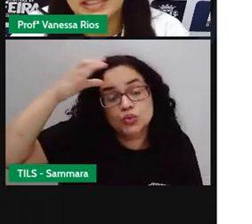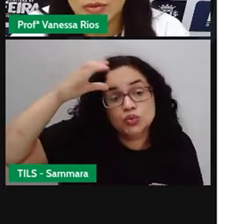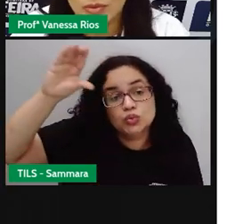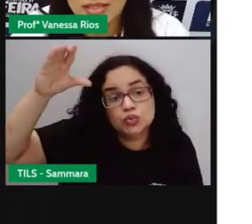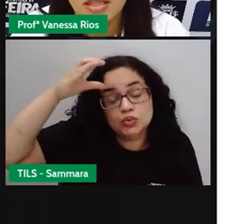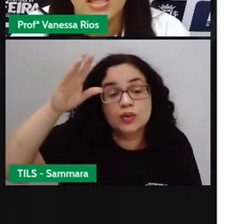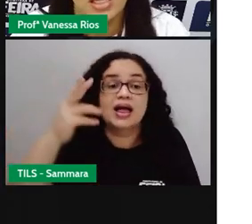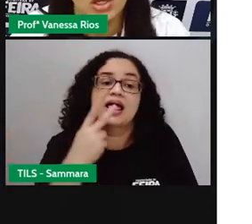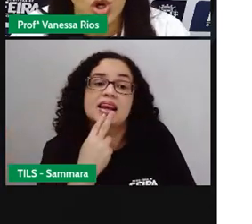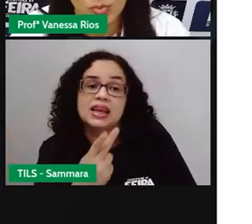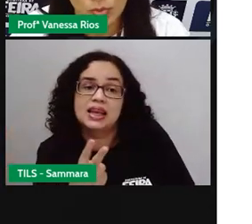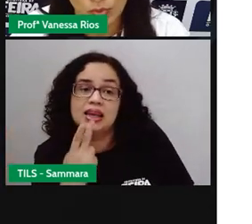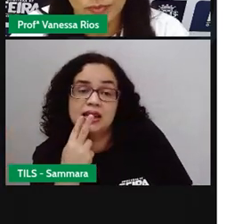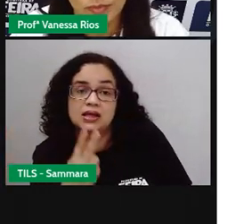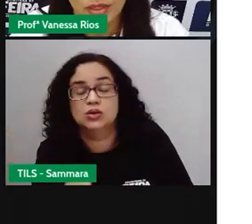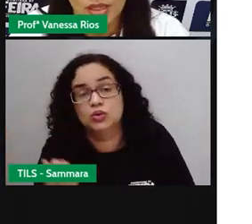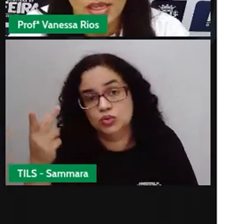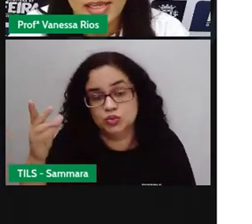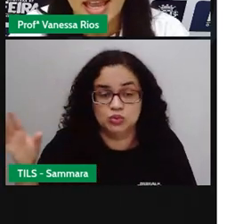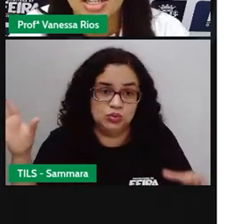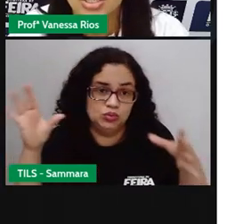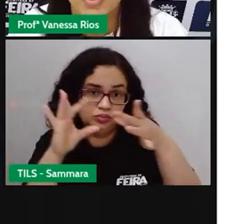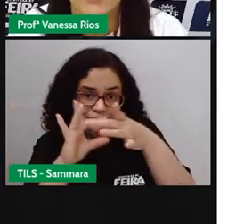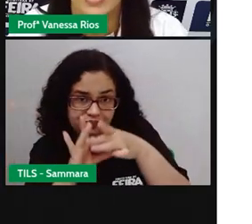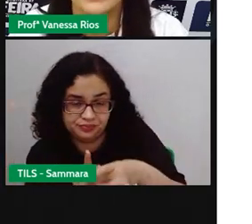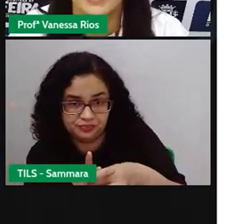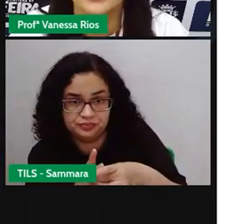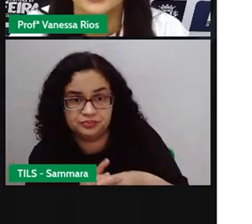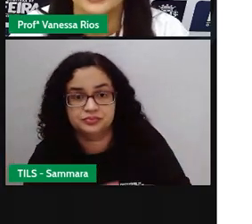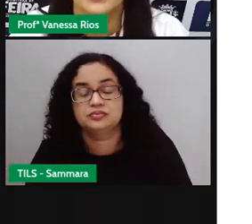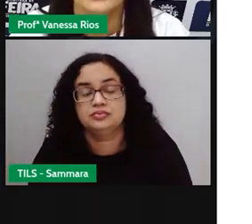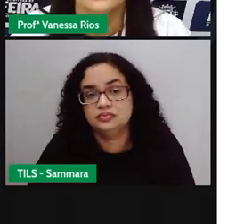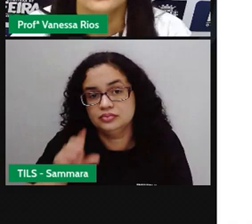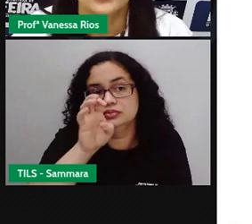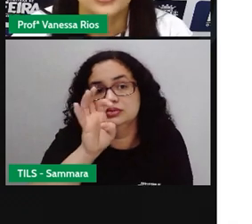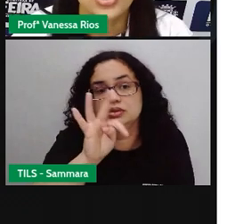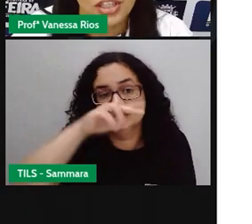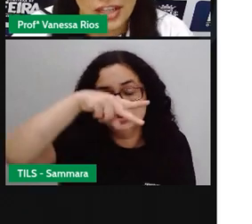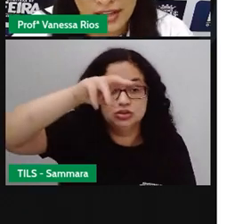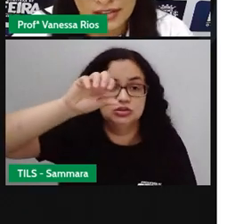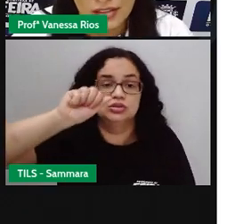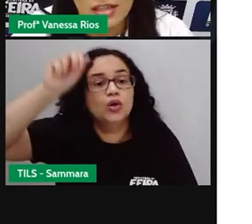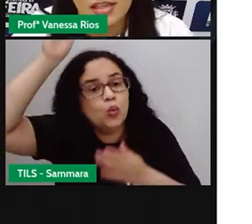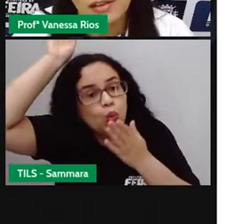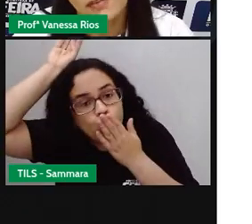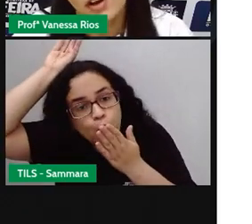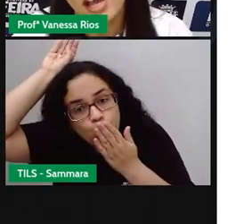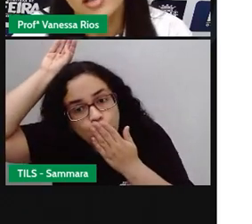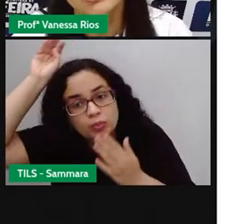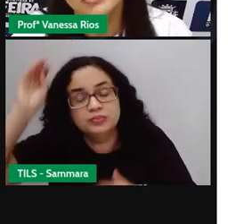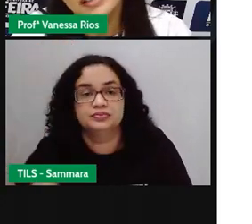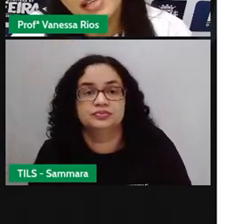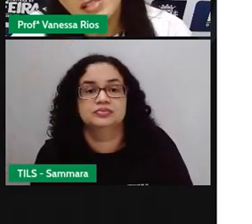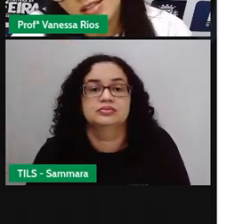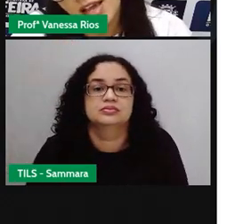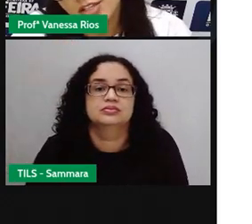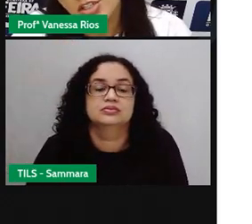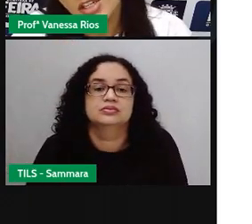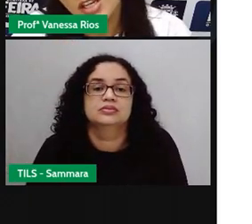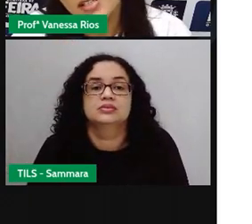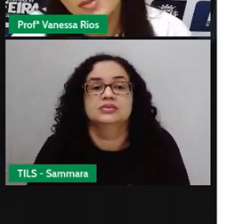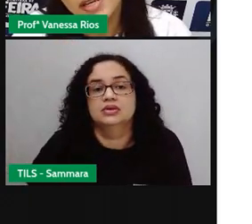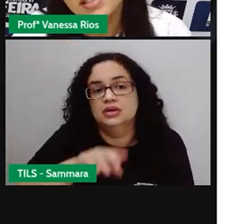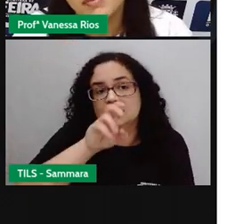né, com línguas em comum. E aí a gente vai falar da etnia indígena, que foi aí uma das